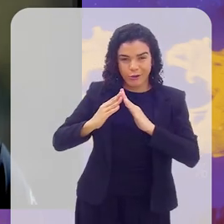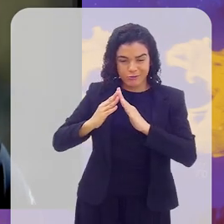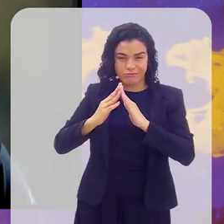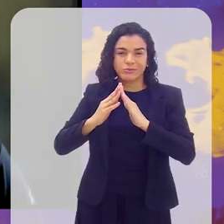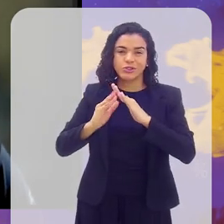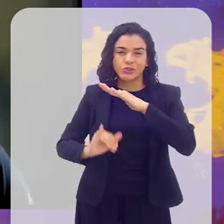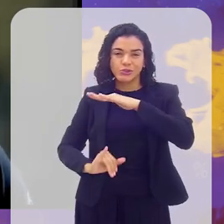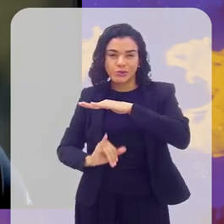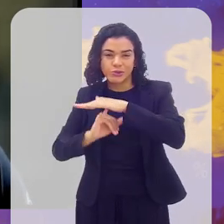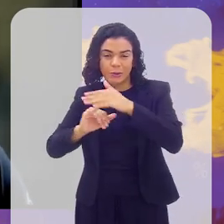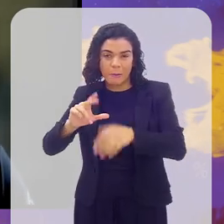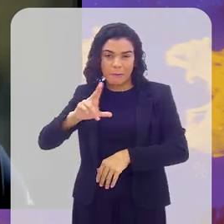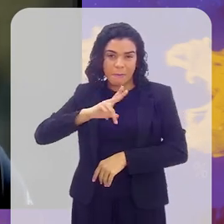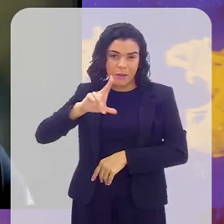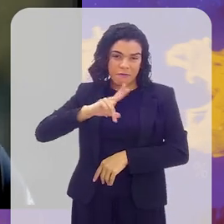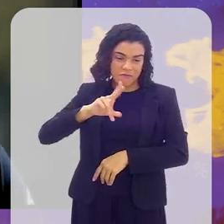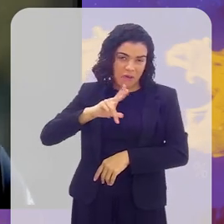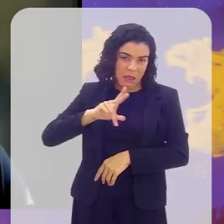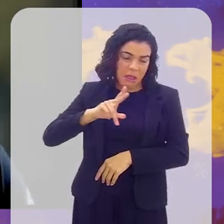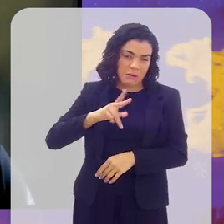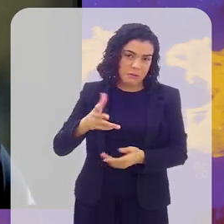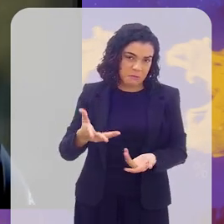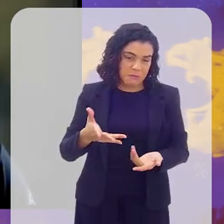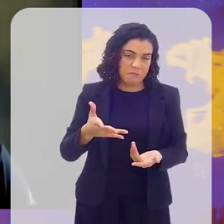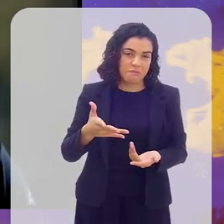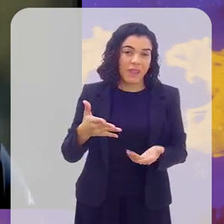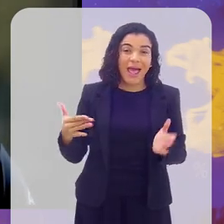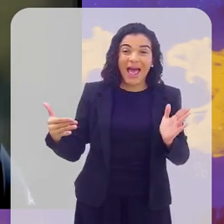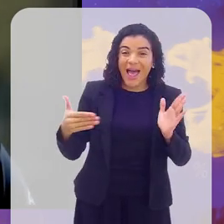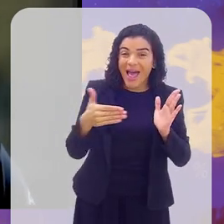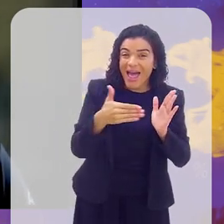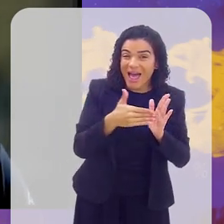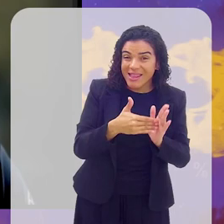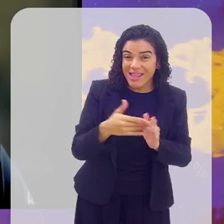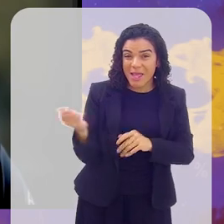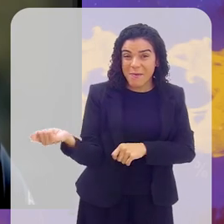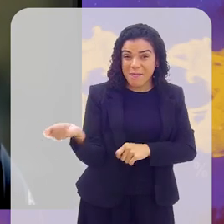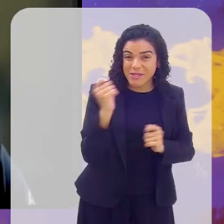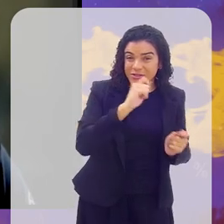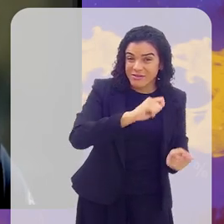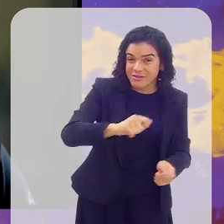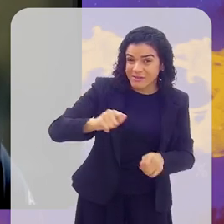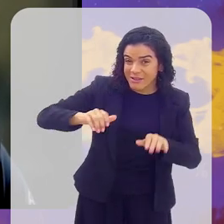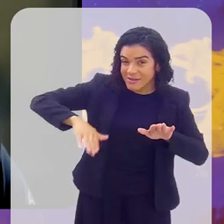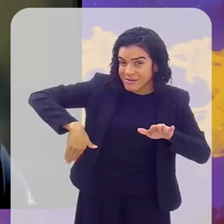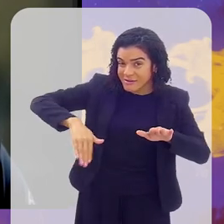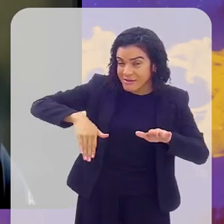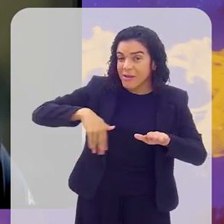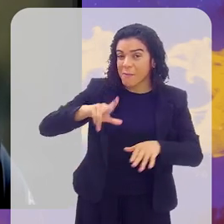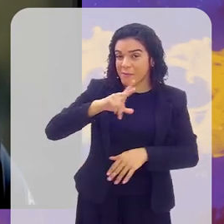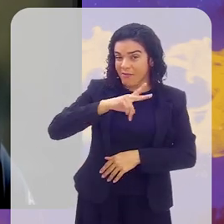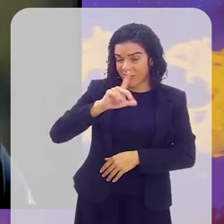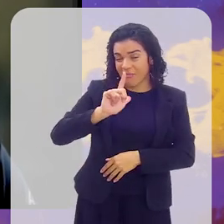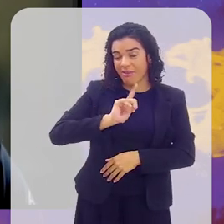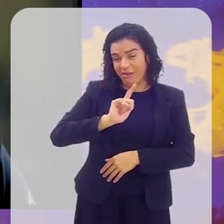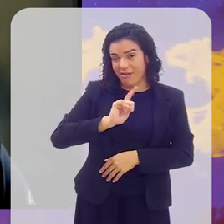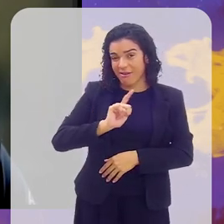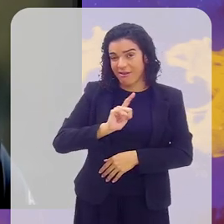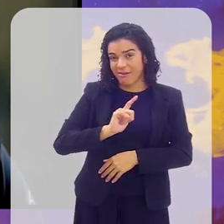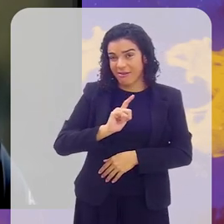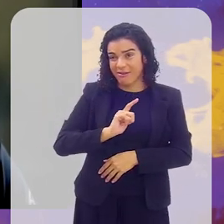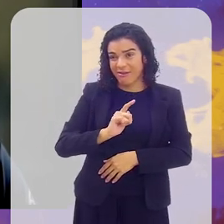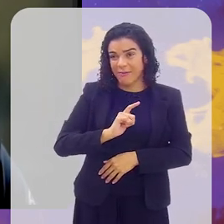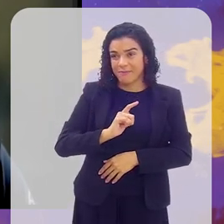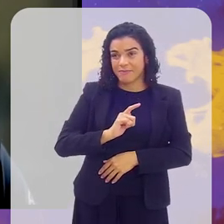moradores, organizações privadas. O que tem até de bit-tênis privado, já